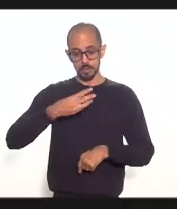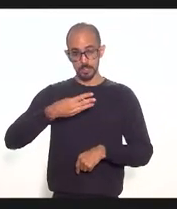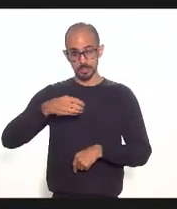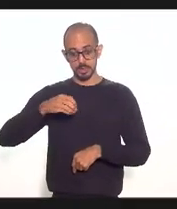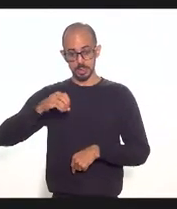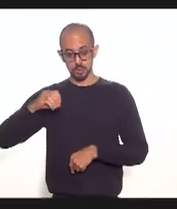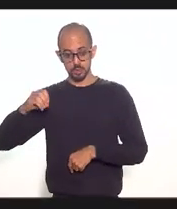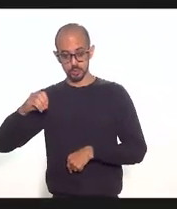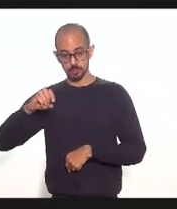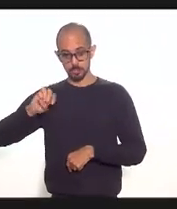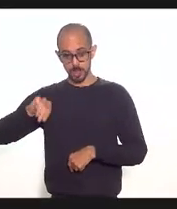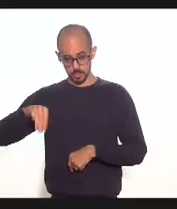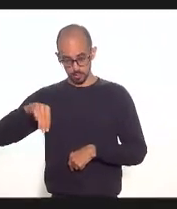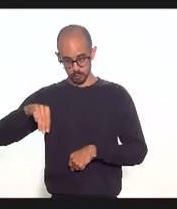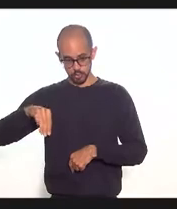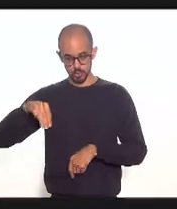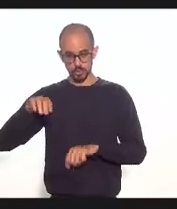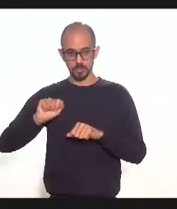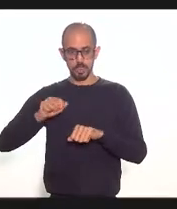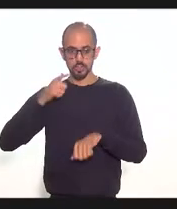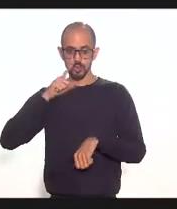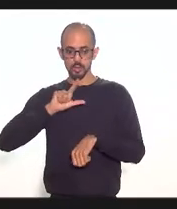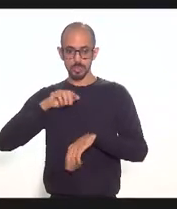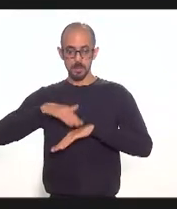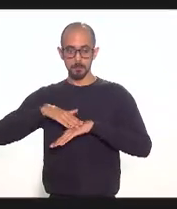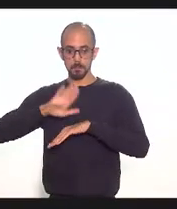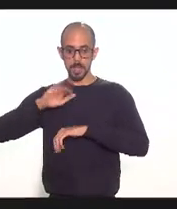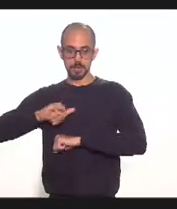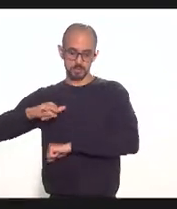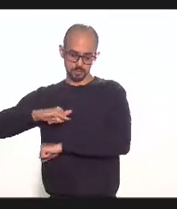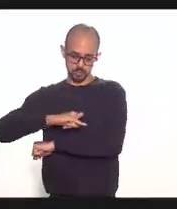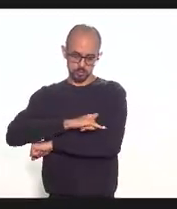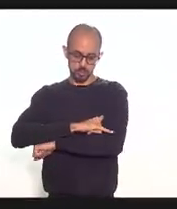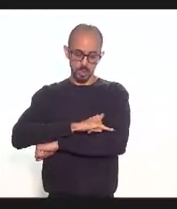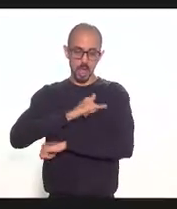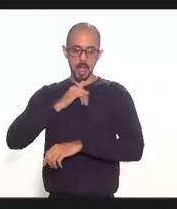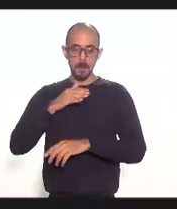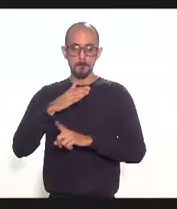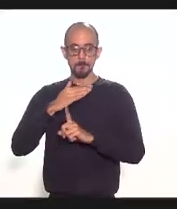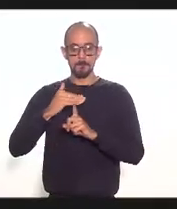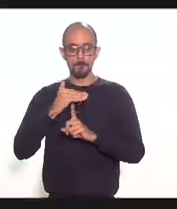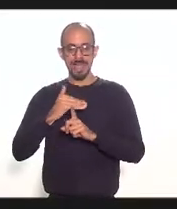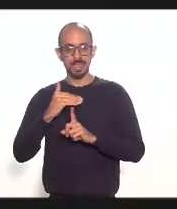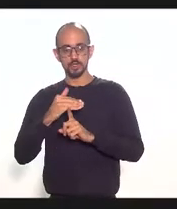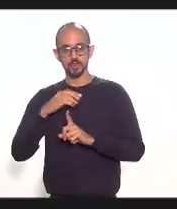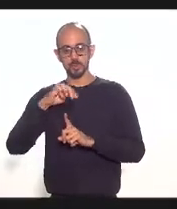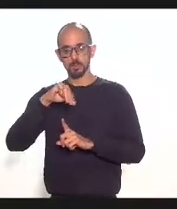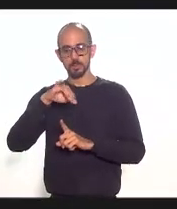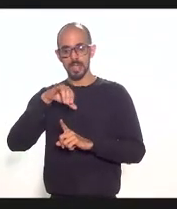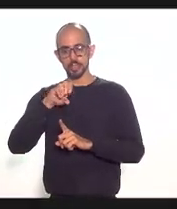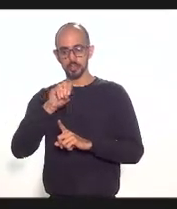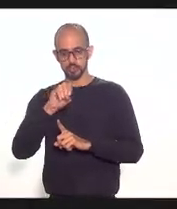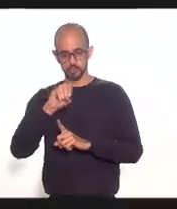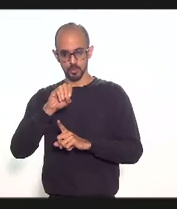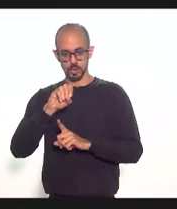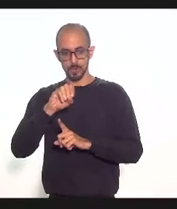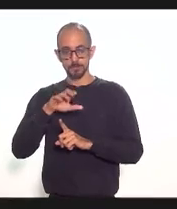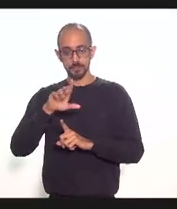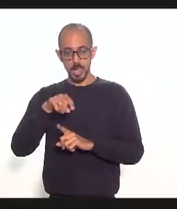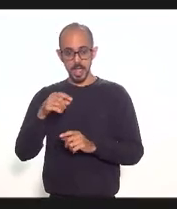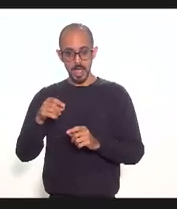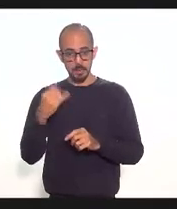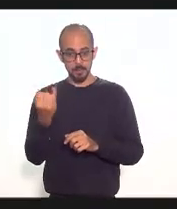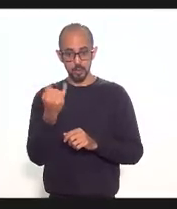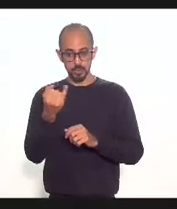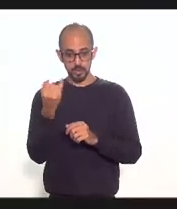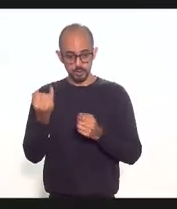do aeroporto para aeronaves de médio porte então é importante que esse incentivo